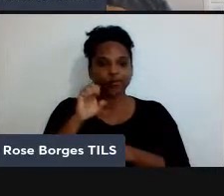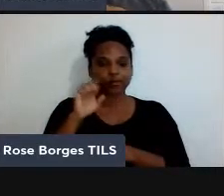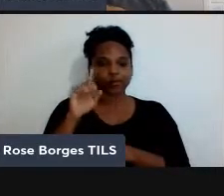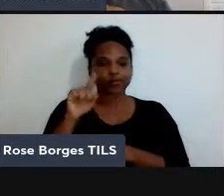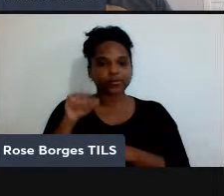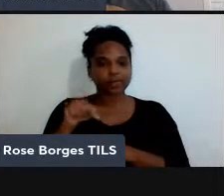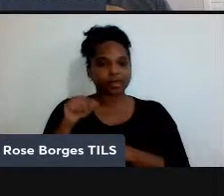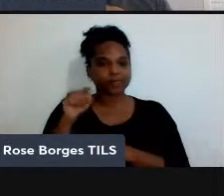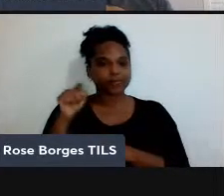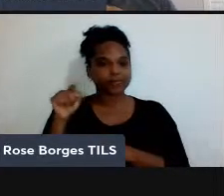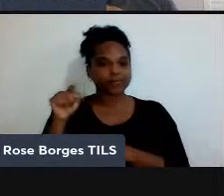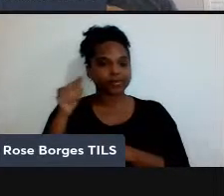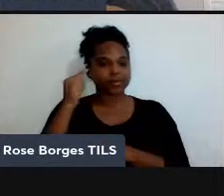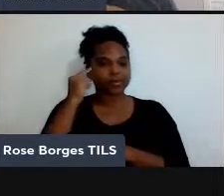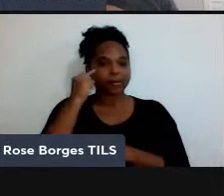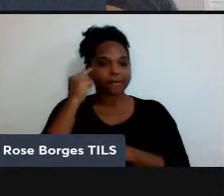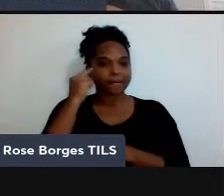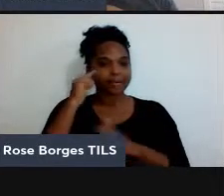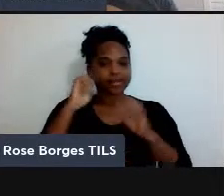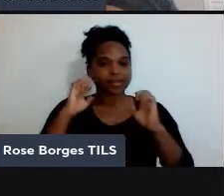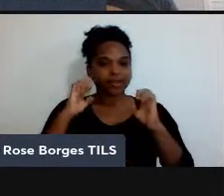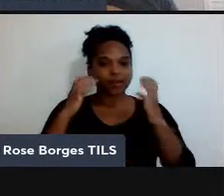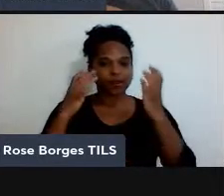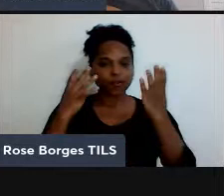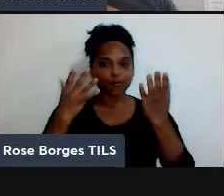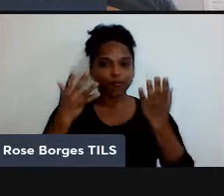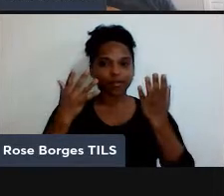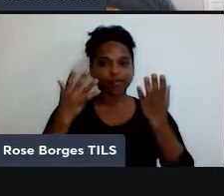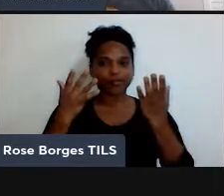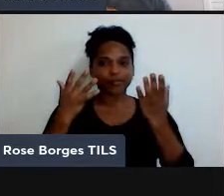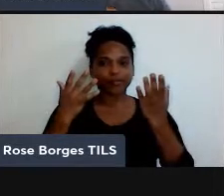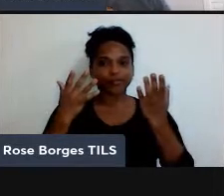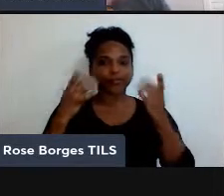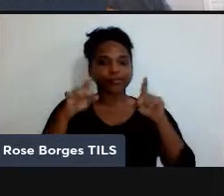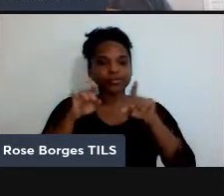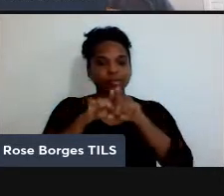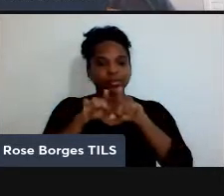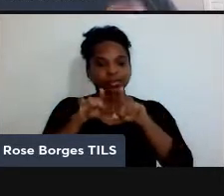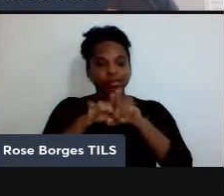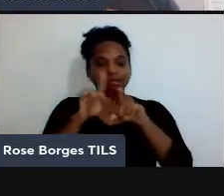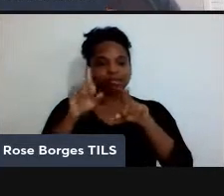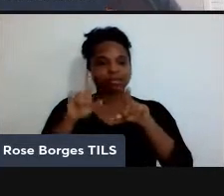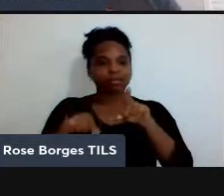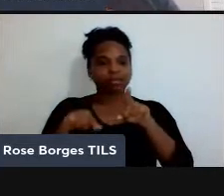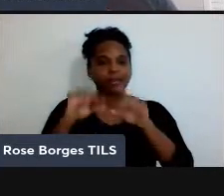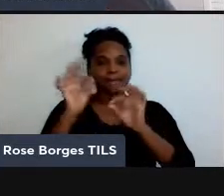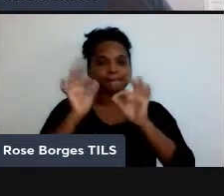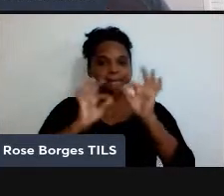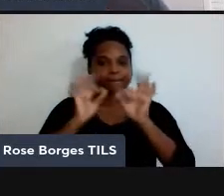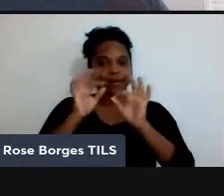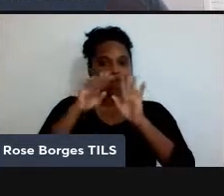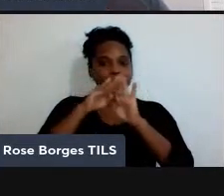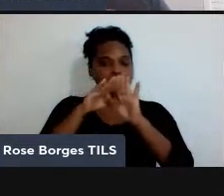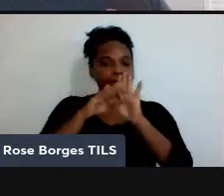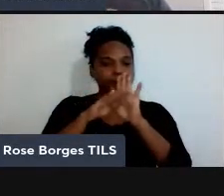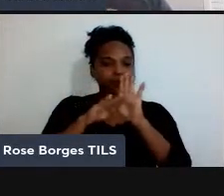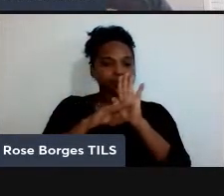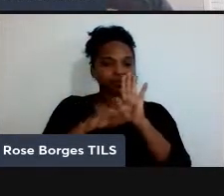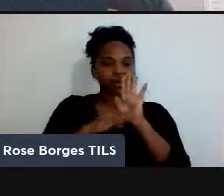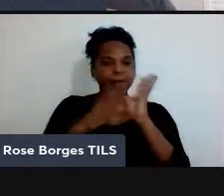pelo evento muito bacana, enfim, eu dei uma olhada na programação, está realmente sensacional.